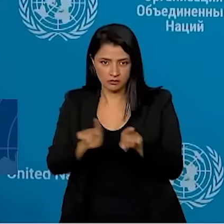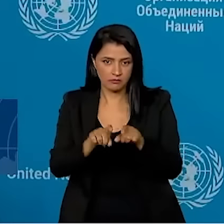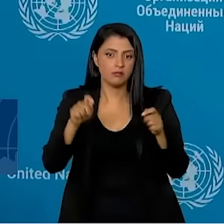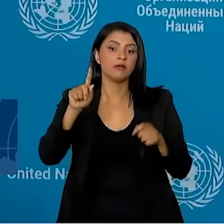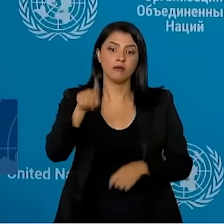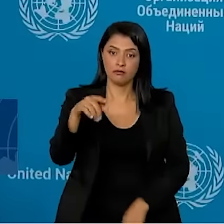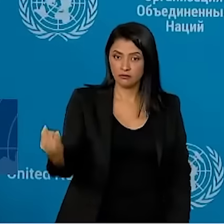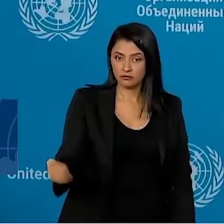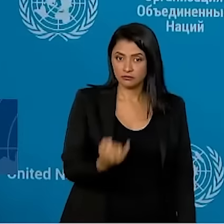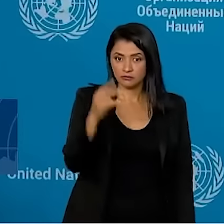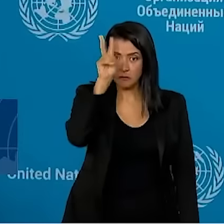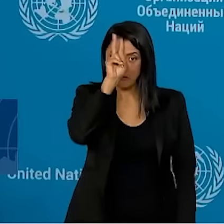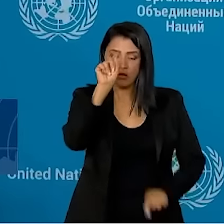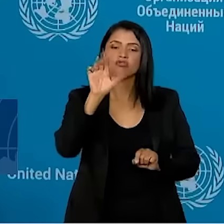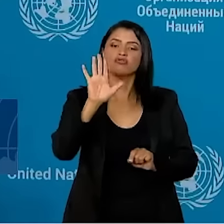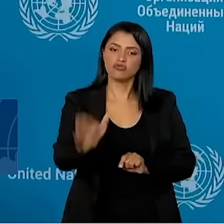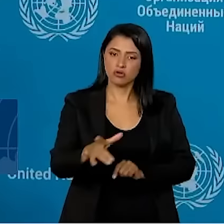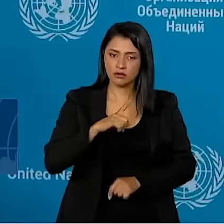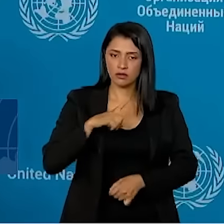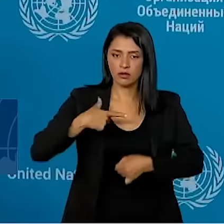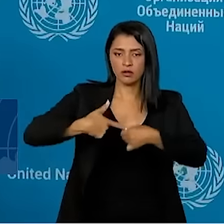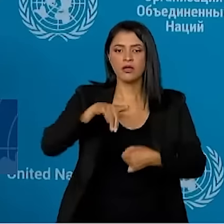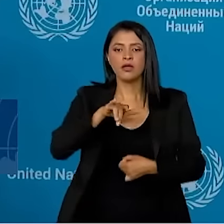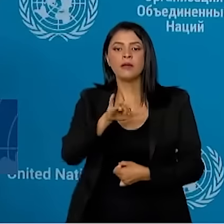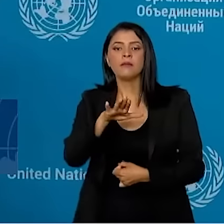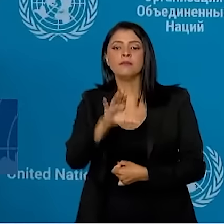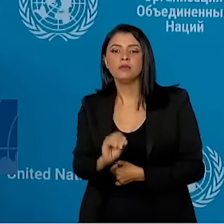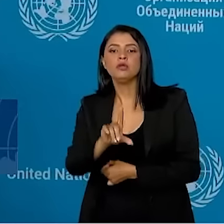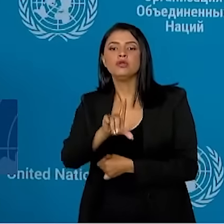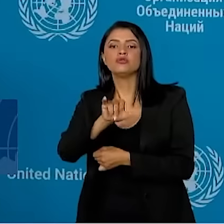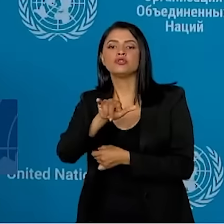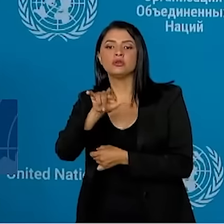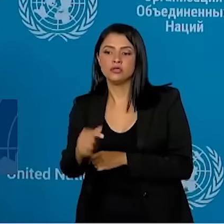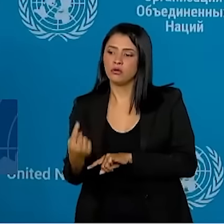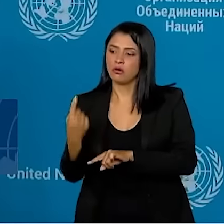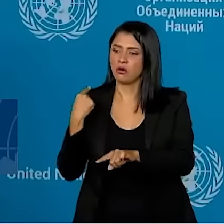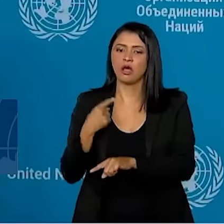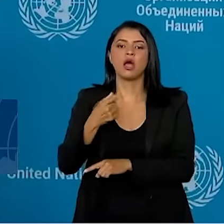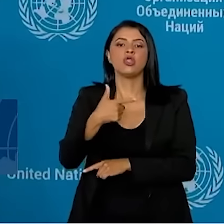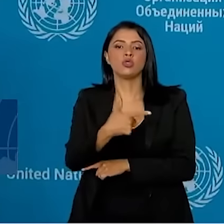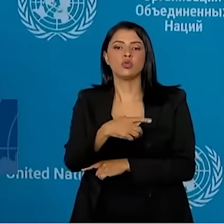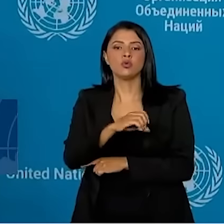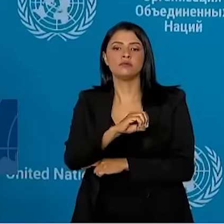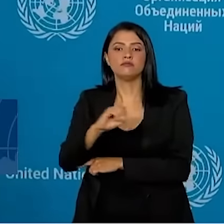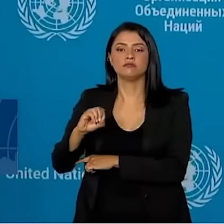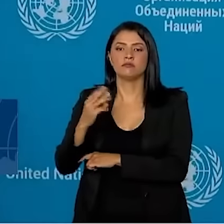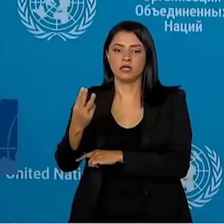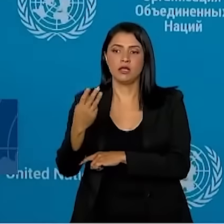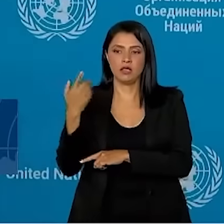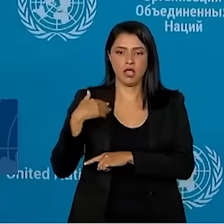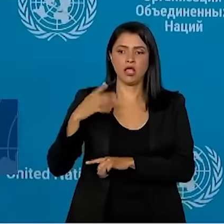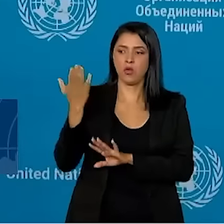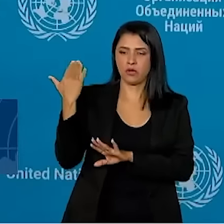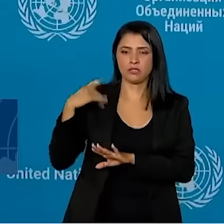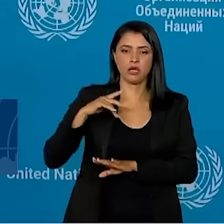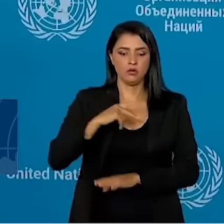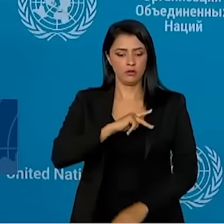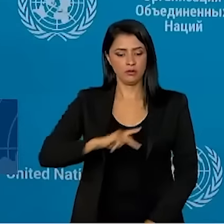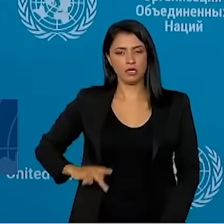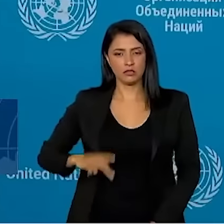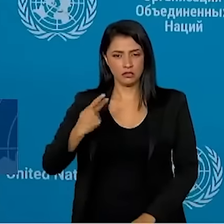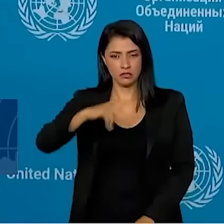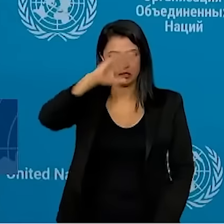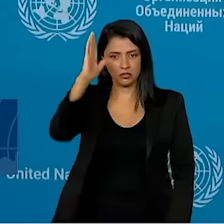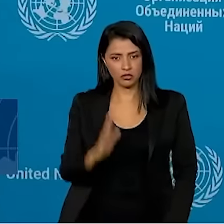tem biodiesel desde 2003, quando eu fui eleito presidente da República, e que agora vamos colocar 15% de